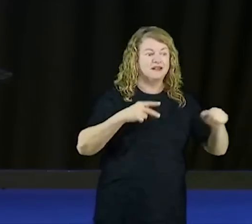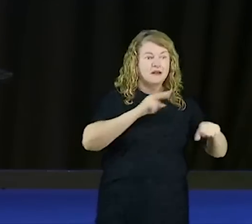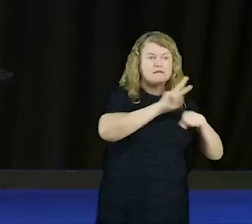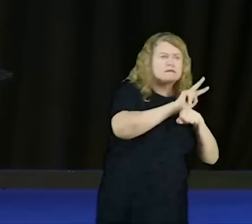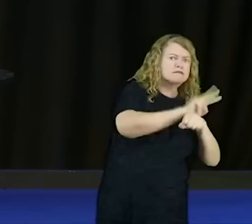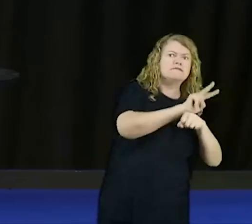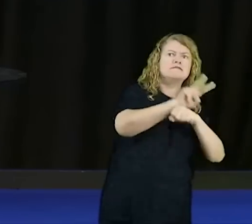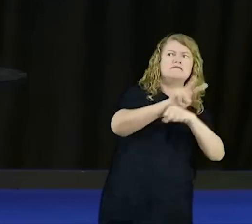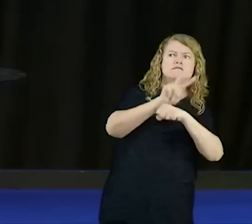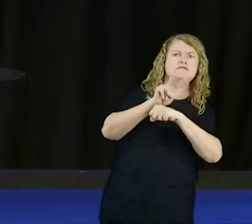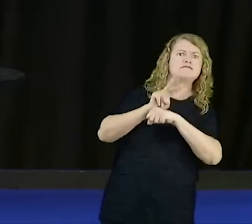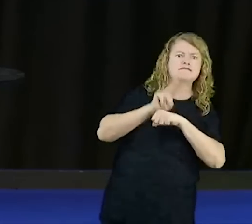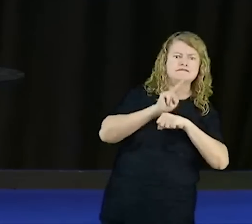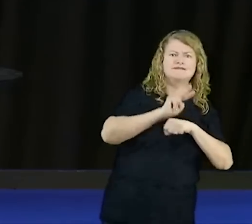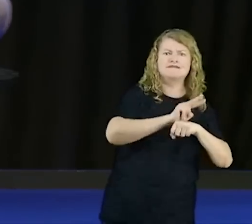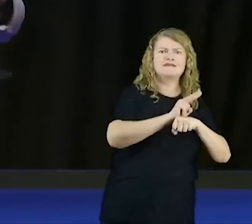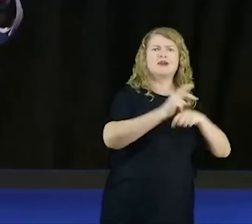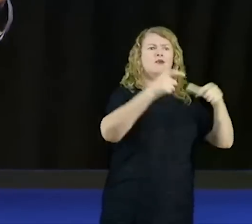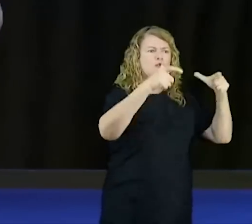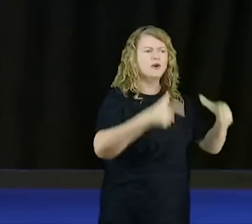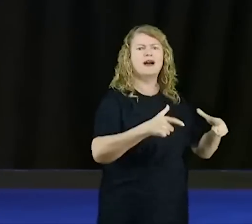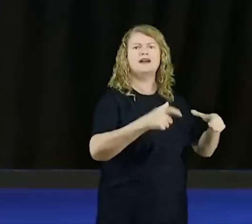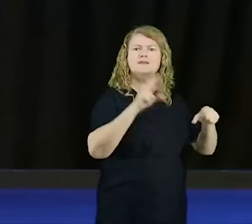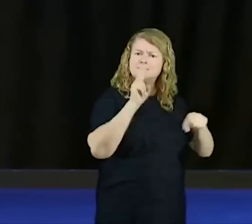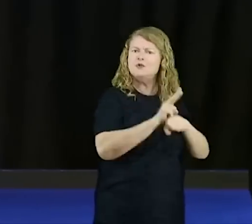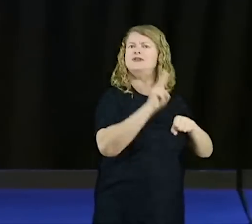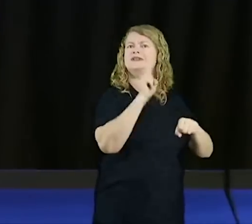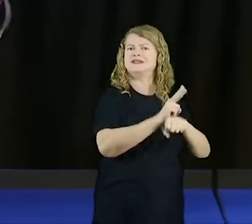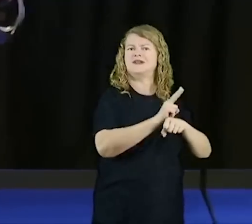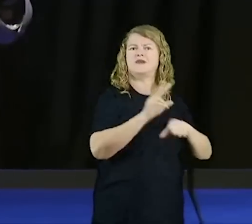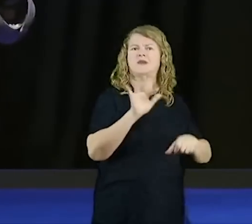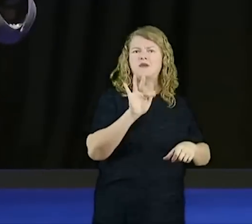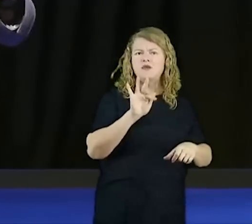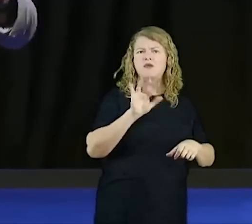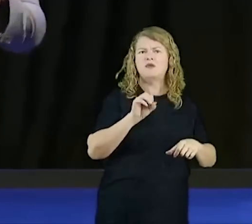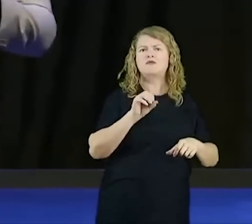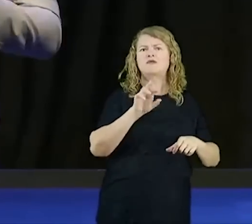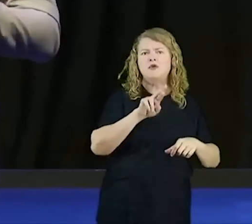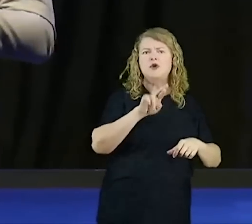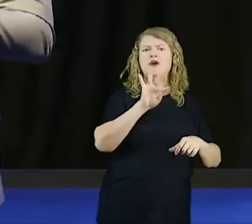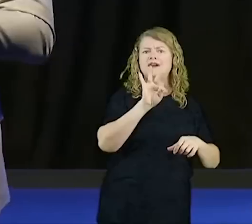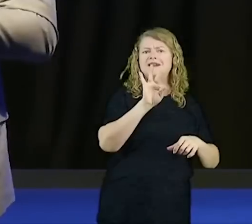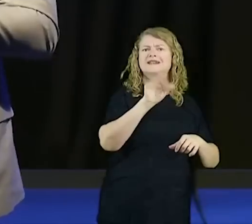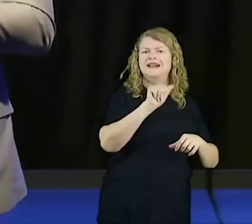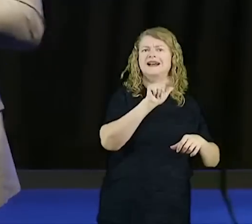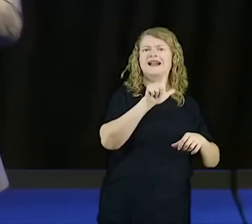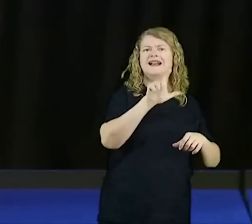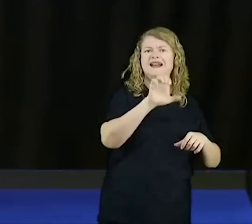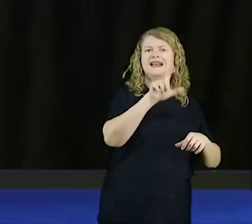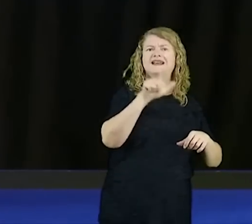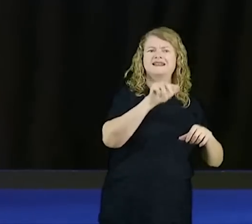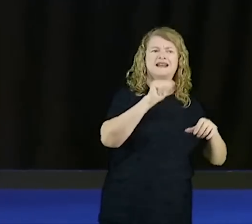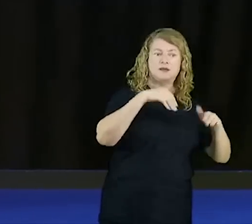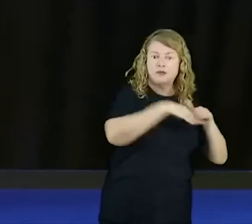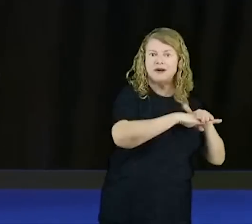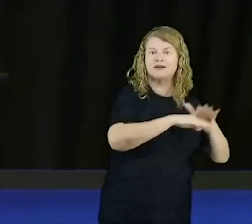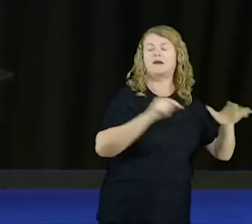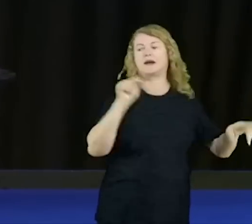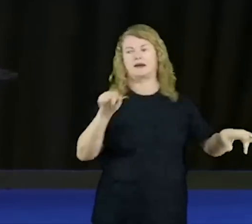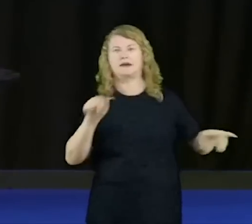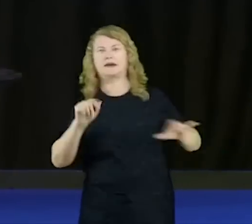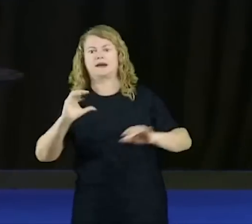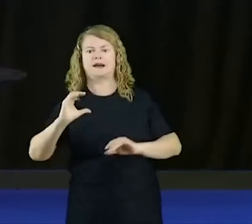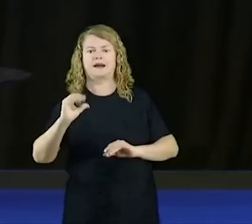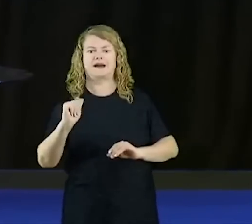invasão inimiga. Então fortaleza é um lugar de proteção, um lugar de guarda de valores. Enquanto cativeiro, o